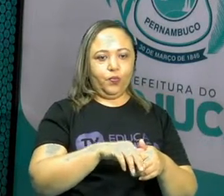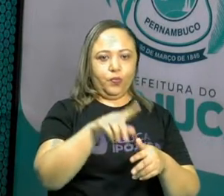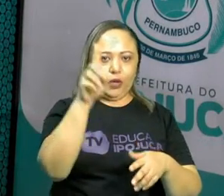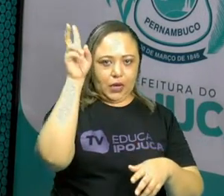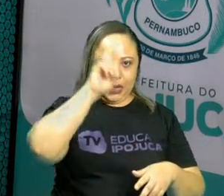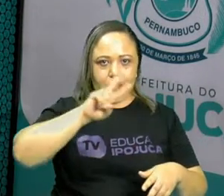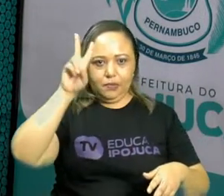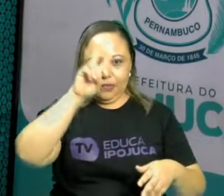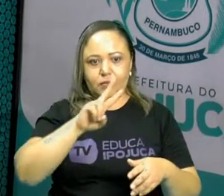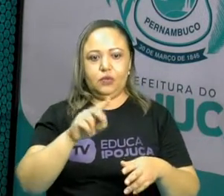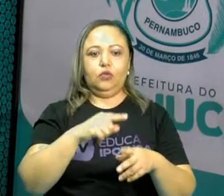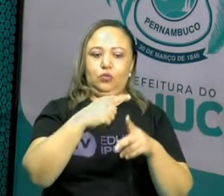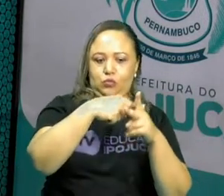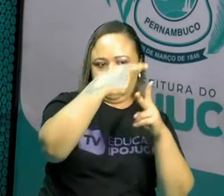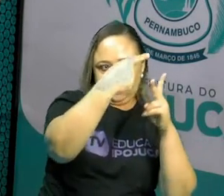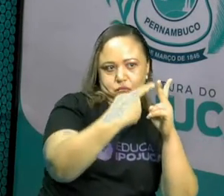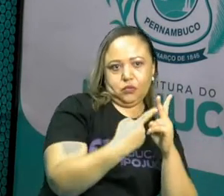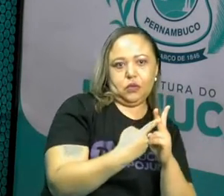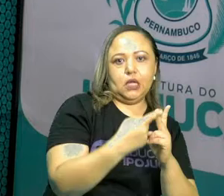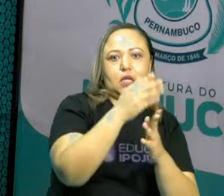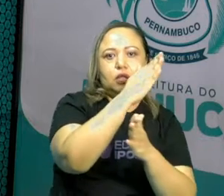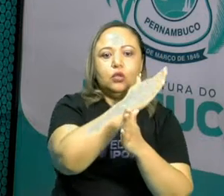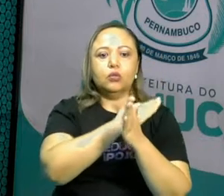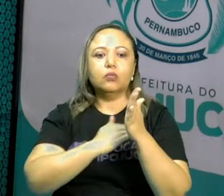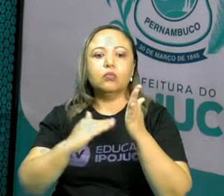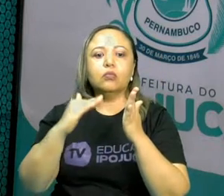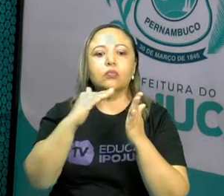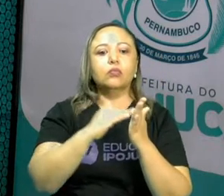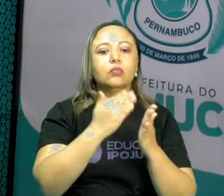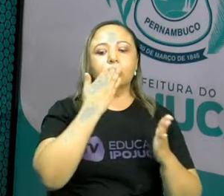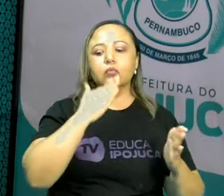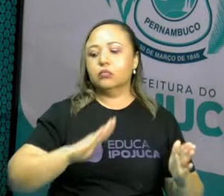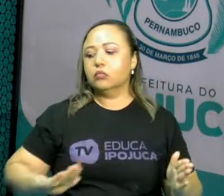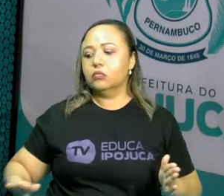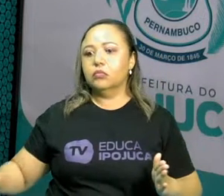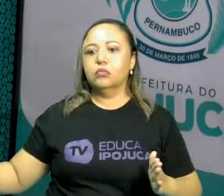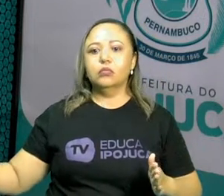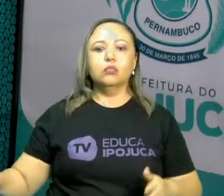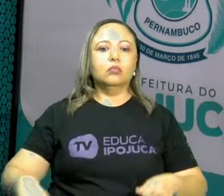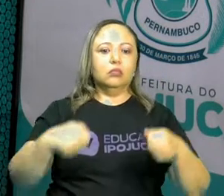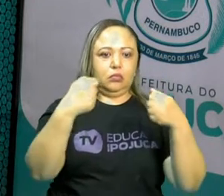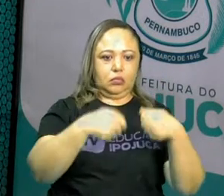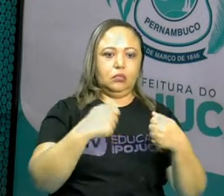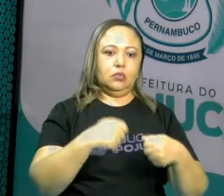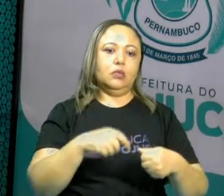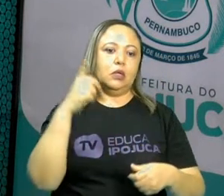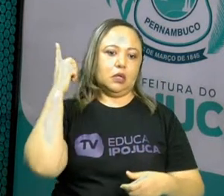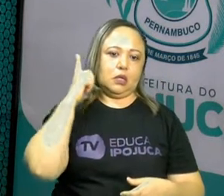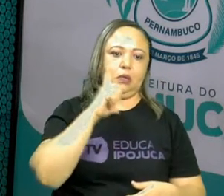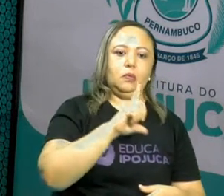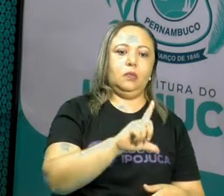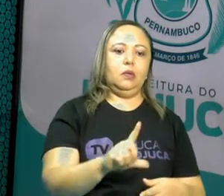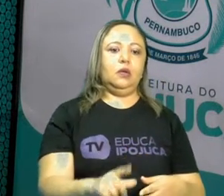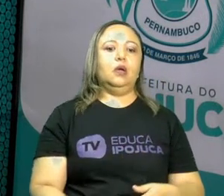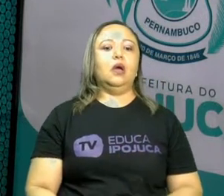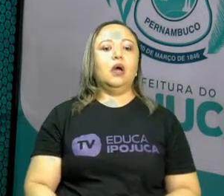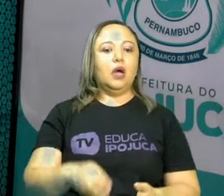Lembrando, duas condições. Todas as crianças têm que receber a mesma quantidade e